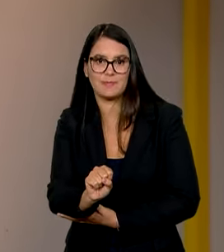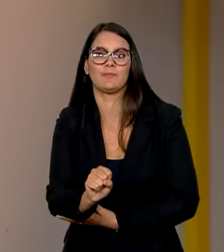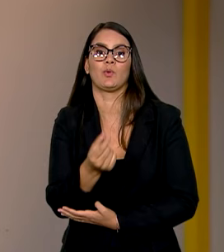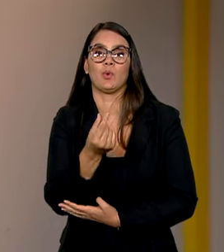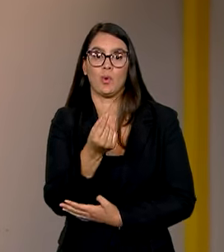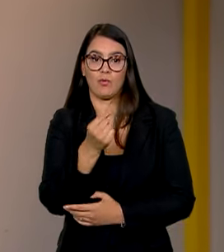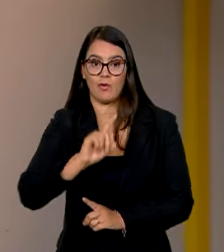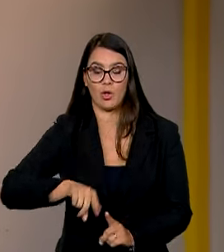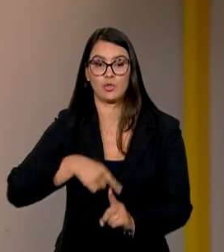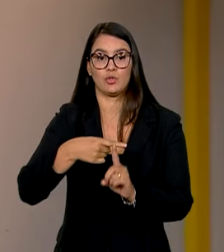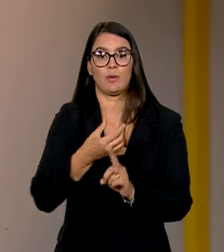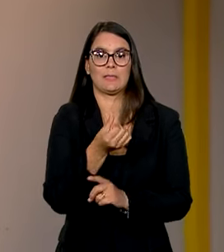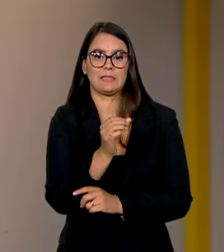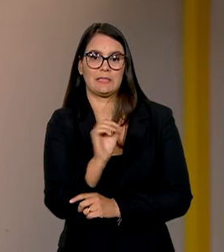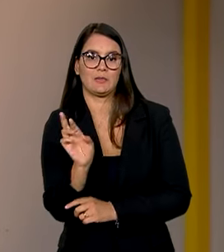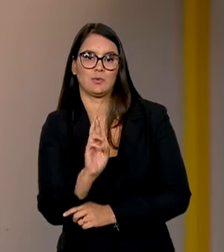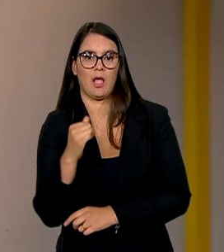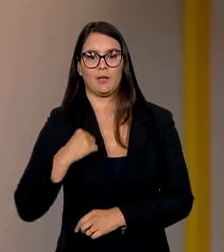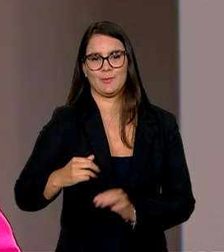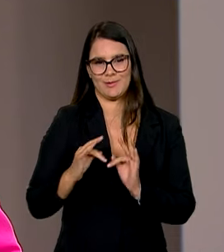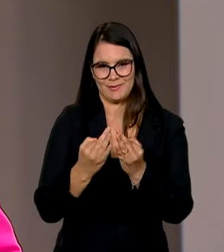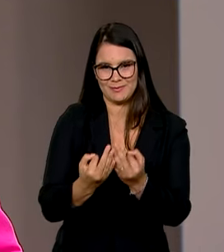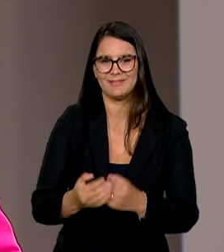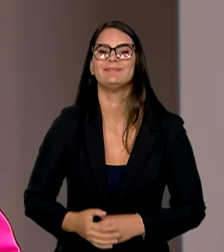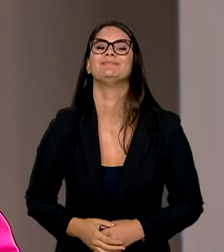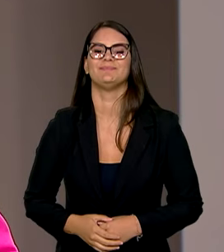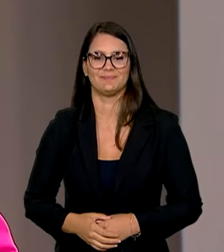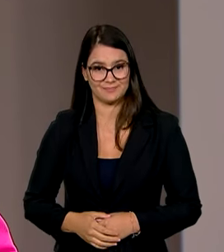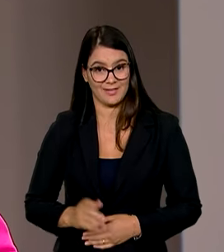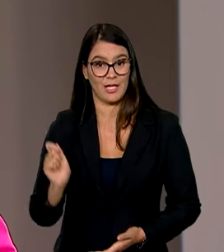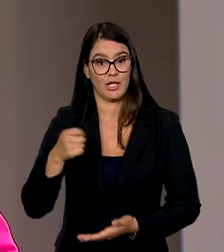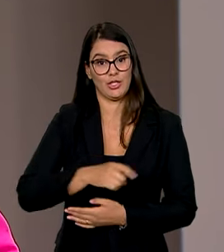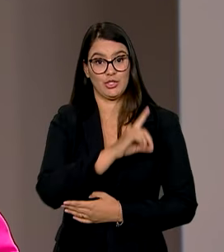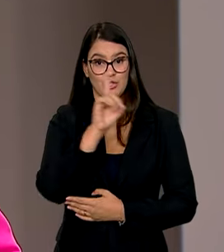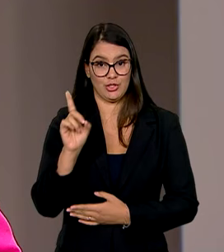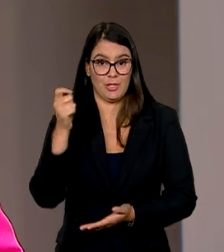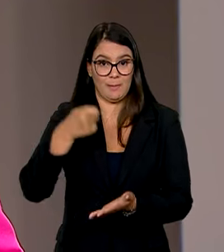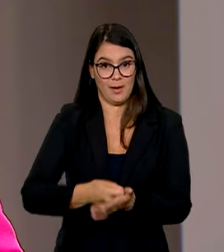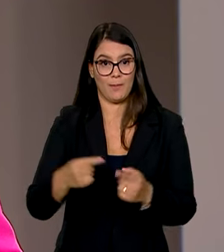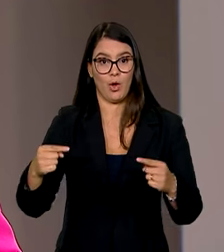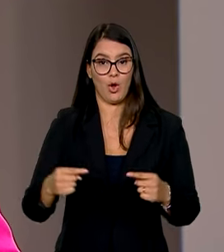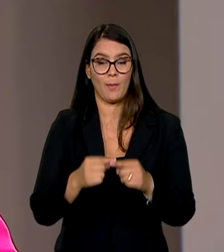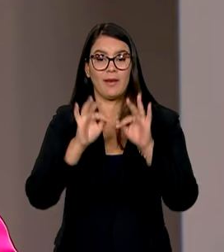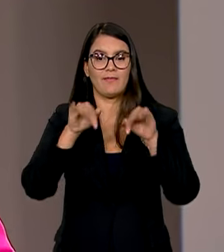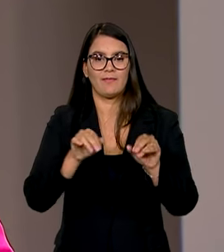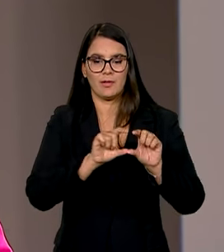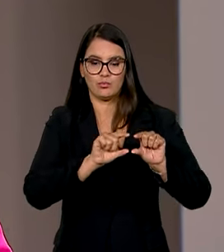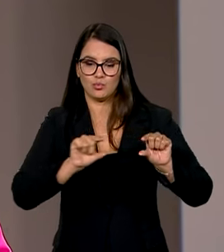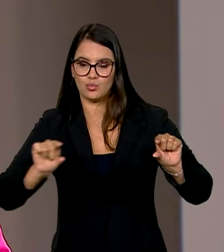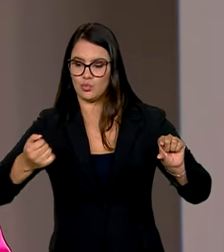valor se soma aos 600 reais do Bolsa Família. E as datas de pagamento são de acordo com o final do número de